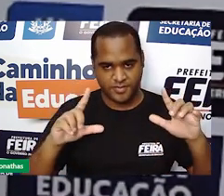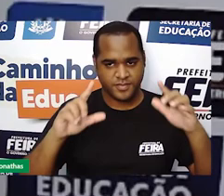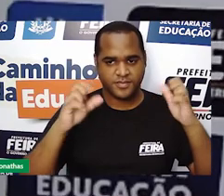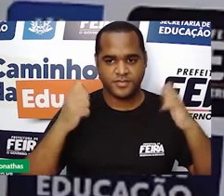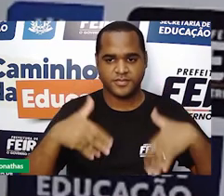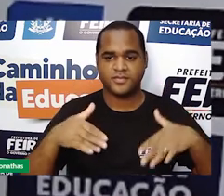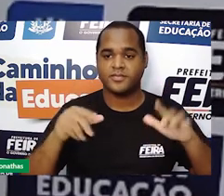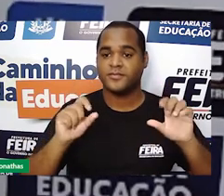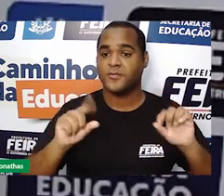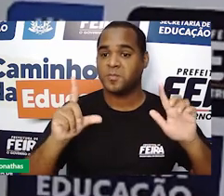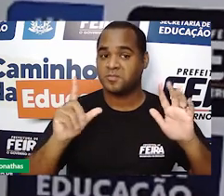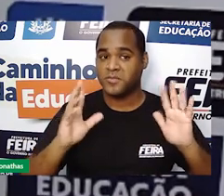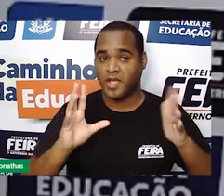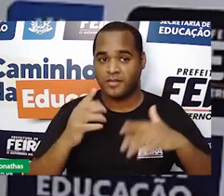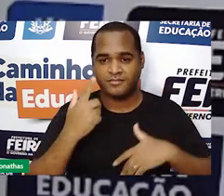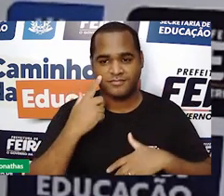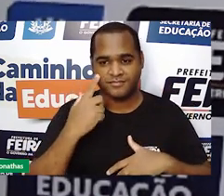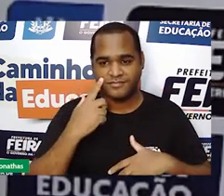aparecer aqui já, já.